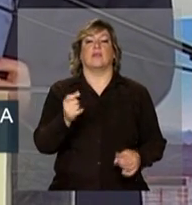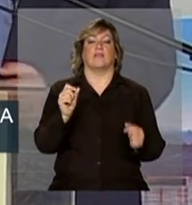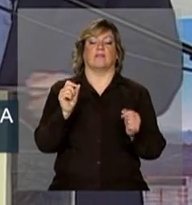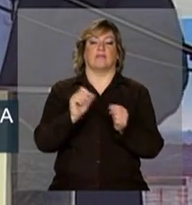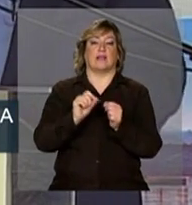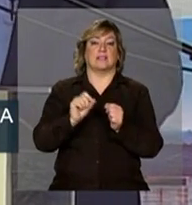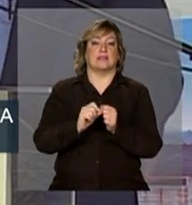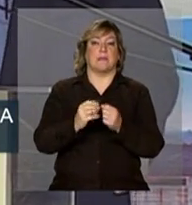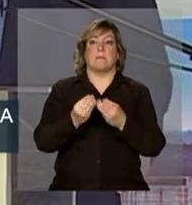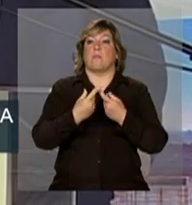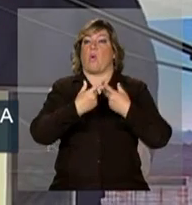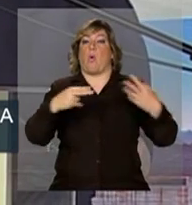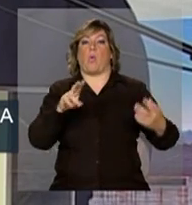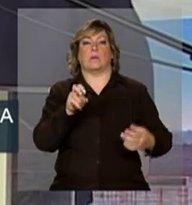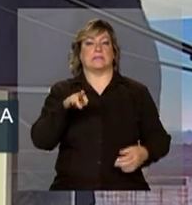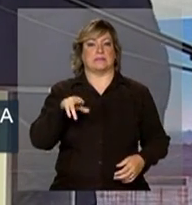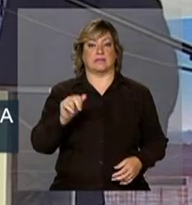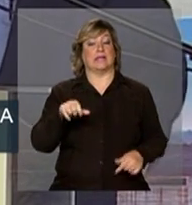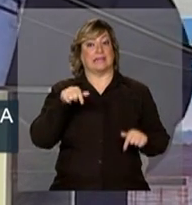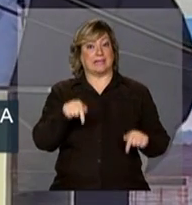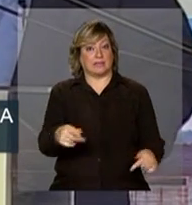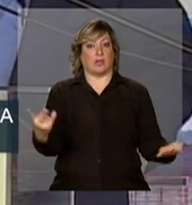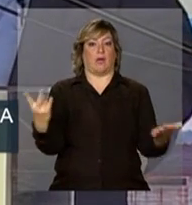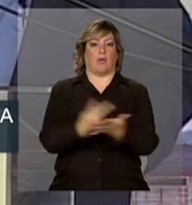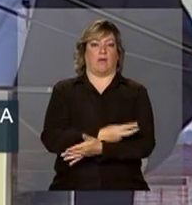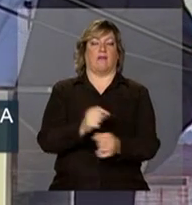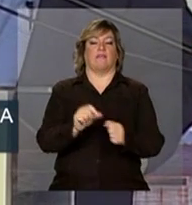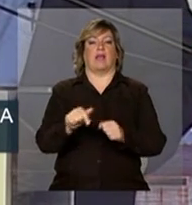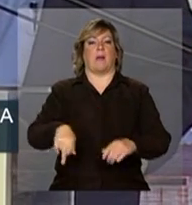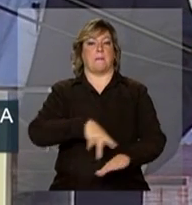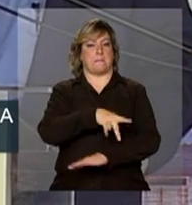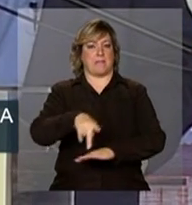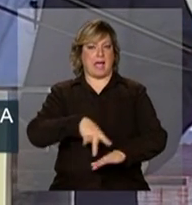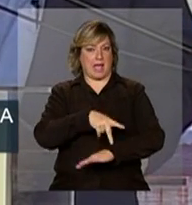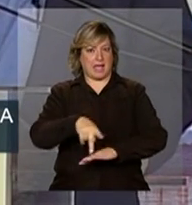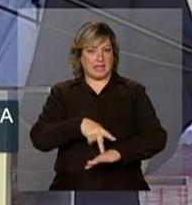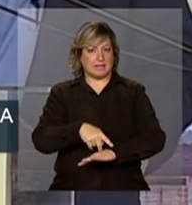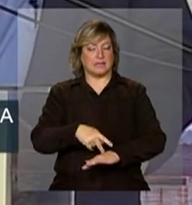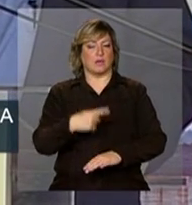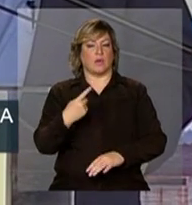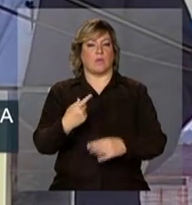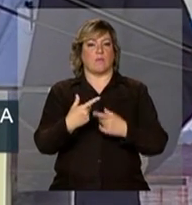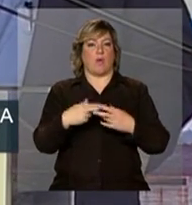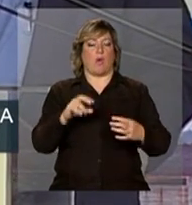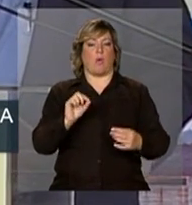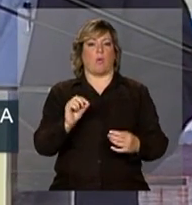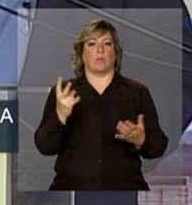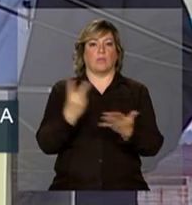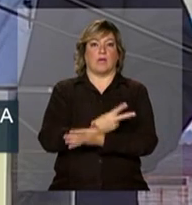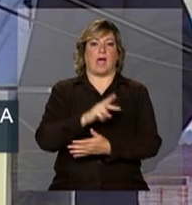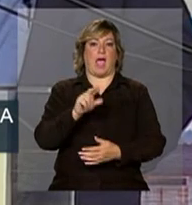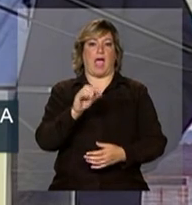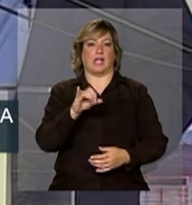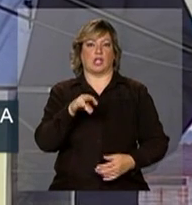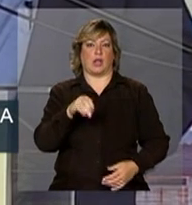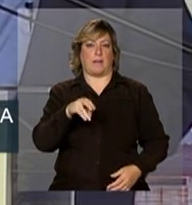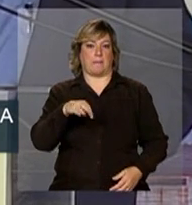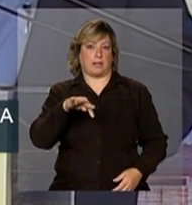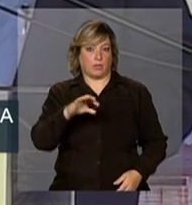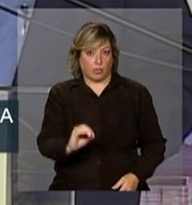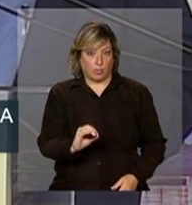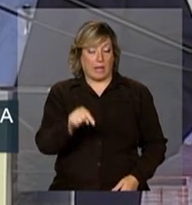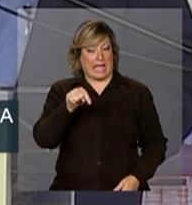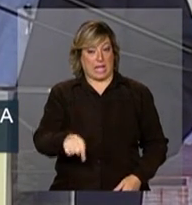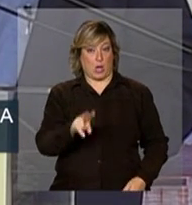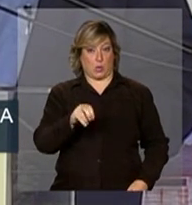muitas das usinas, e isso acabou levando o país a uma situação de racionamento, essa usina